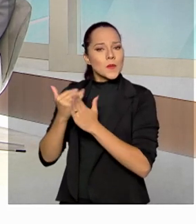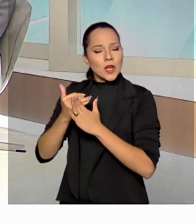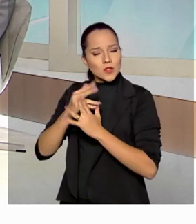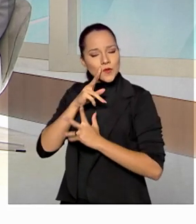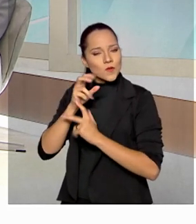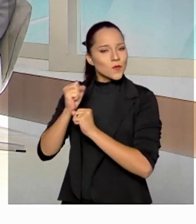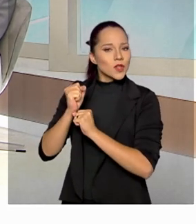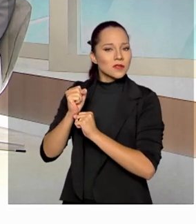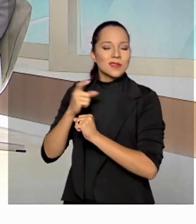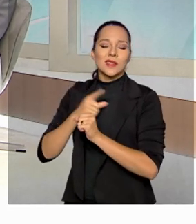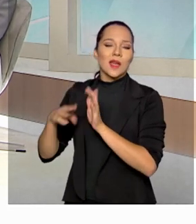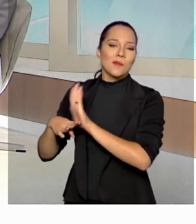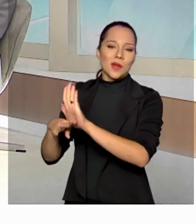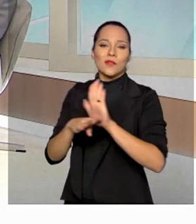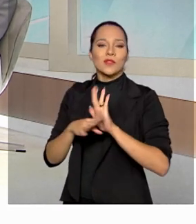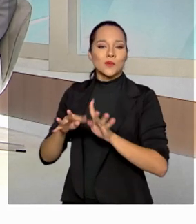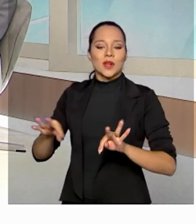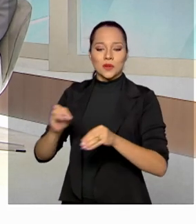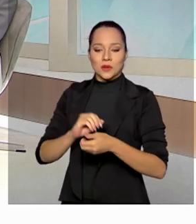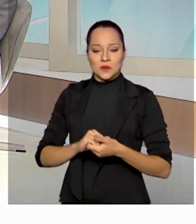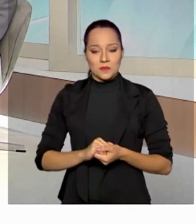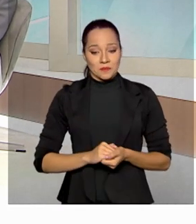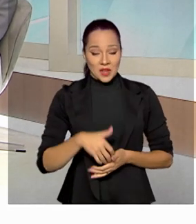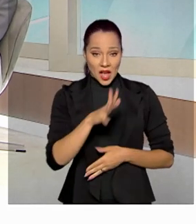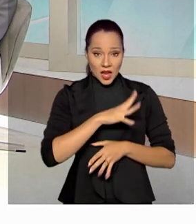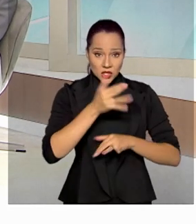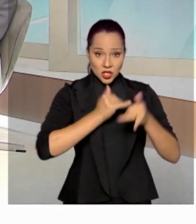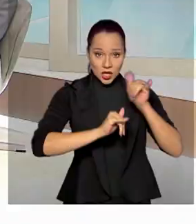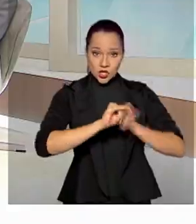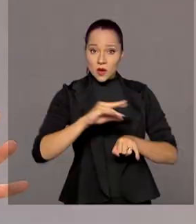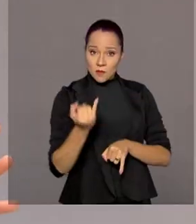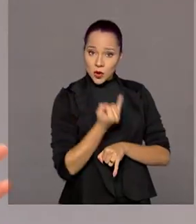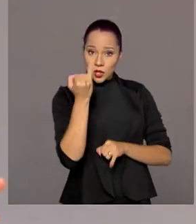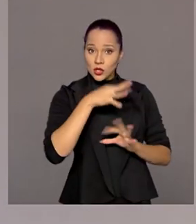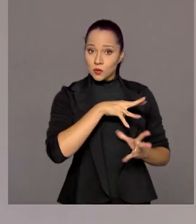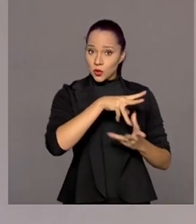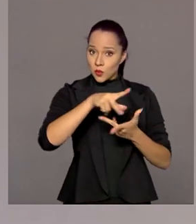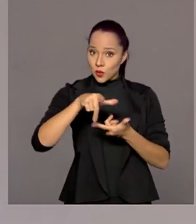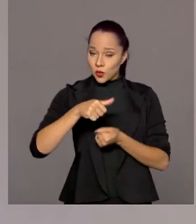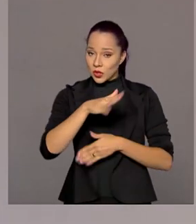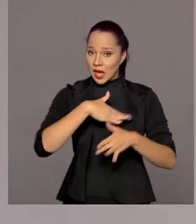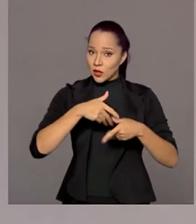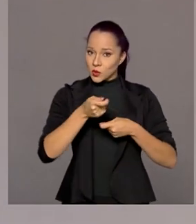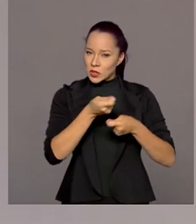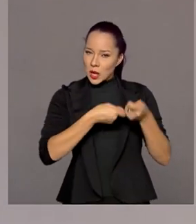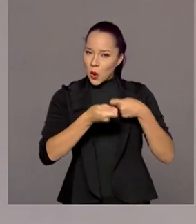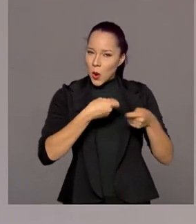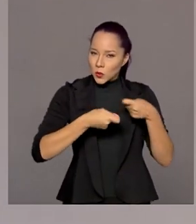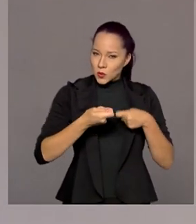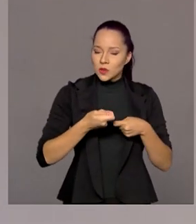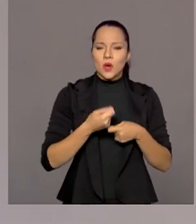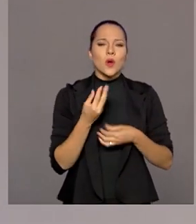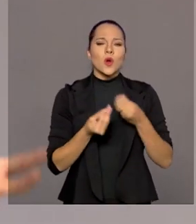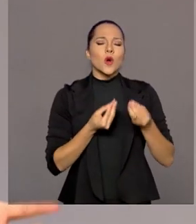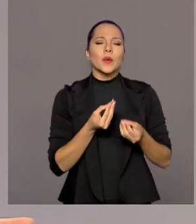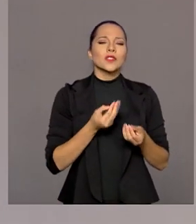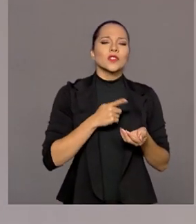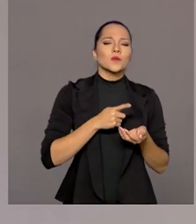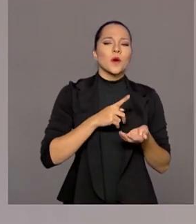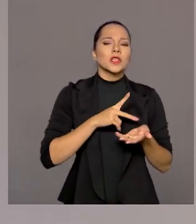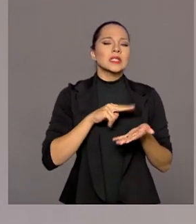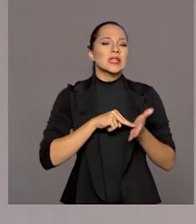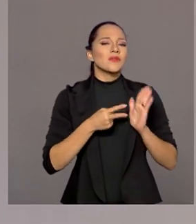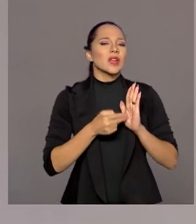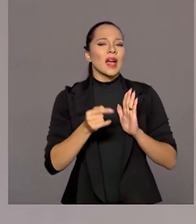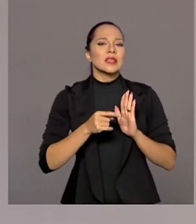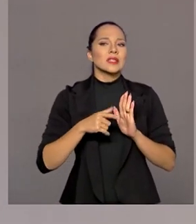que está trazendo benefícios para todos. E o setor energético é fundamental para o mundo dos negócios, né? Como é que a gente pode traduzir essa vanguarda,